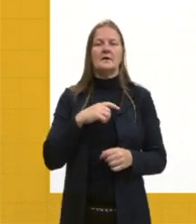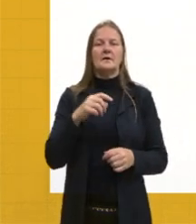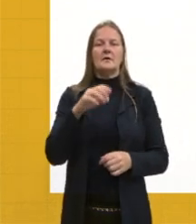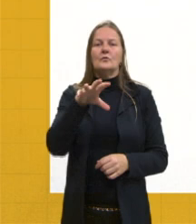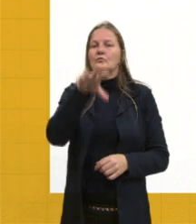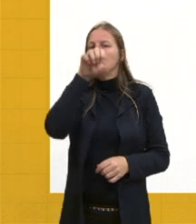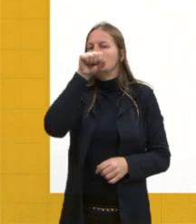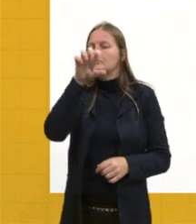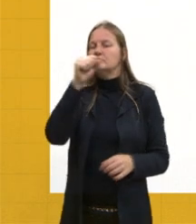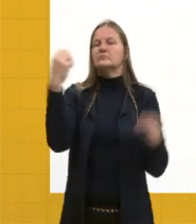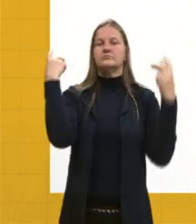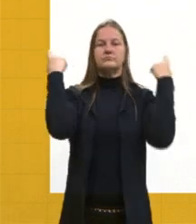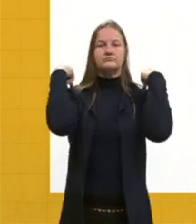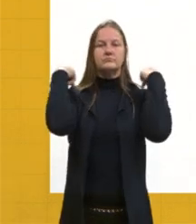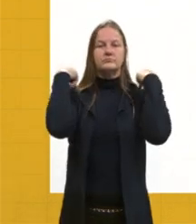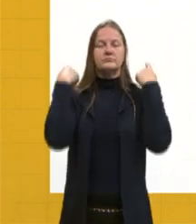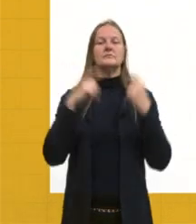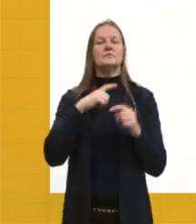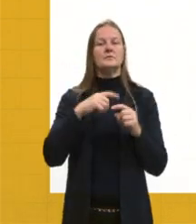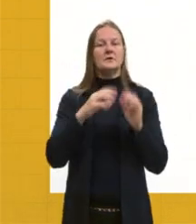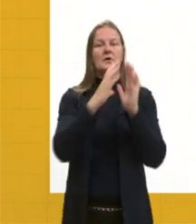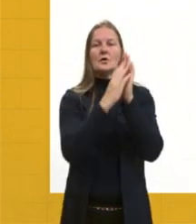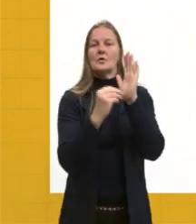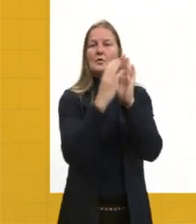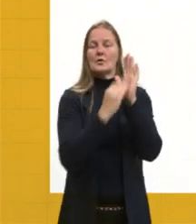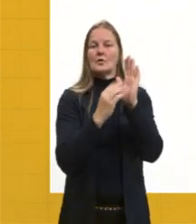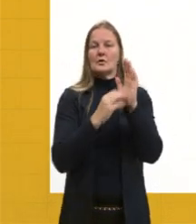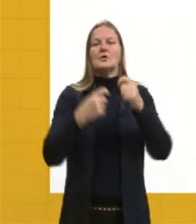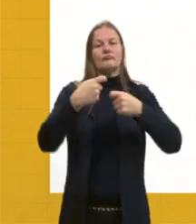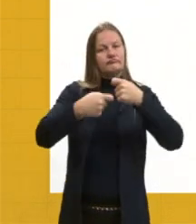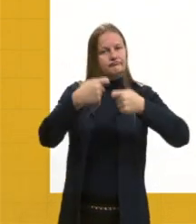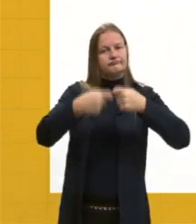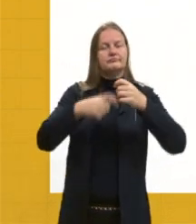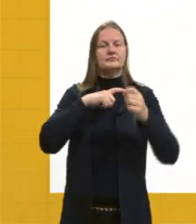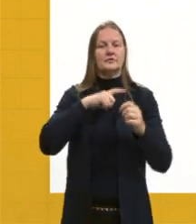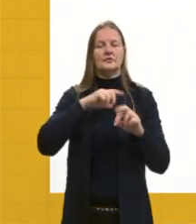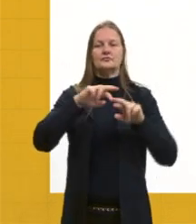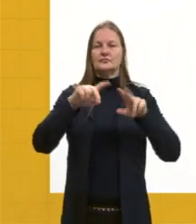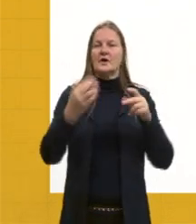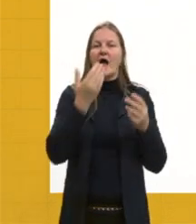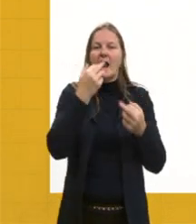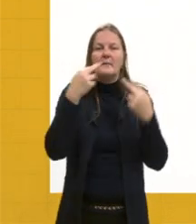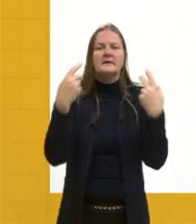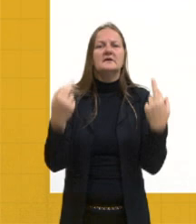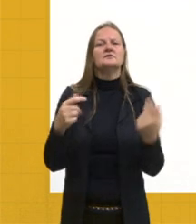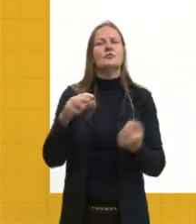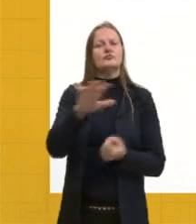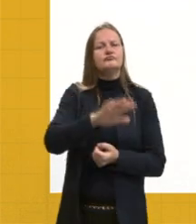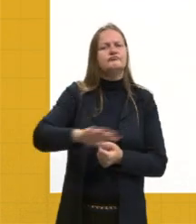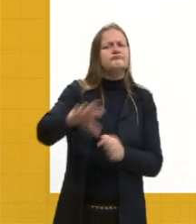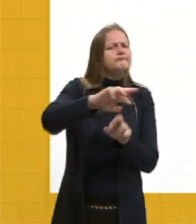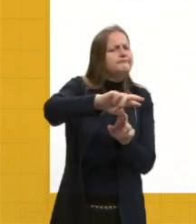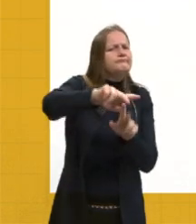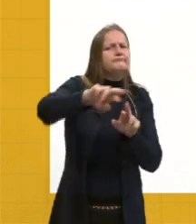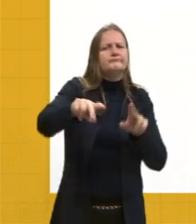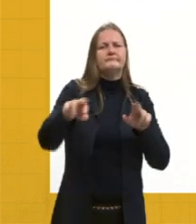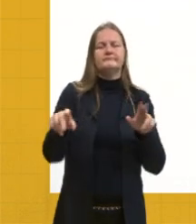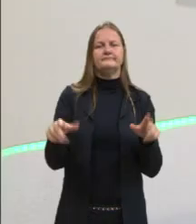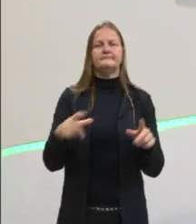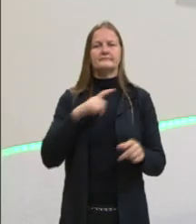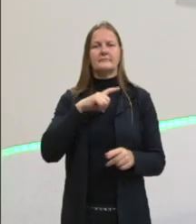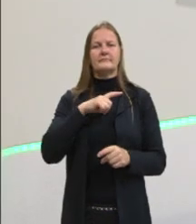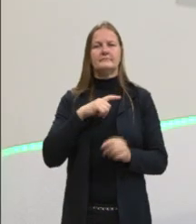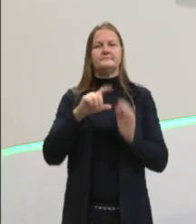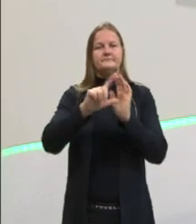através dos pulmões. Reprodução sexuada e alimentação muito variada, claro que